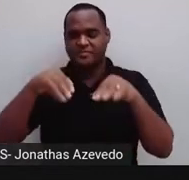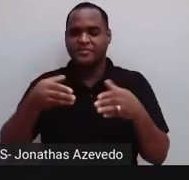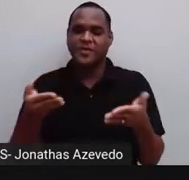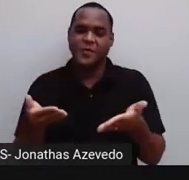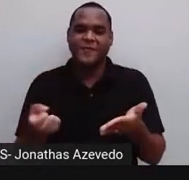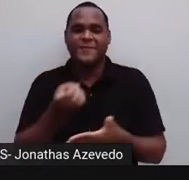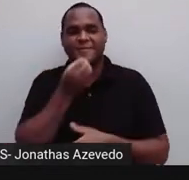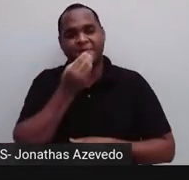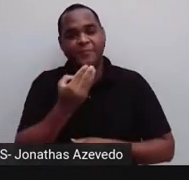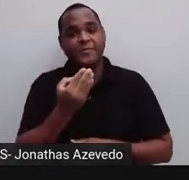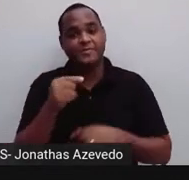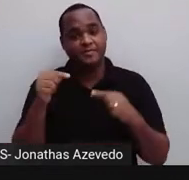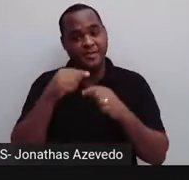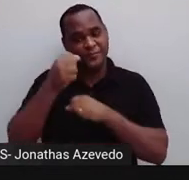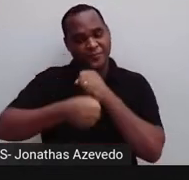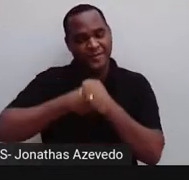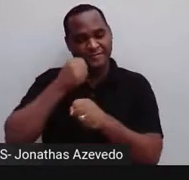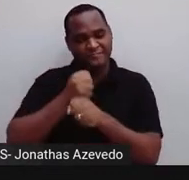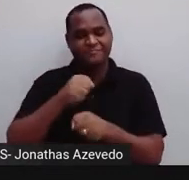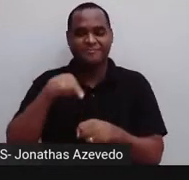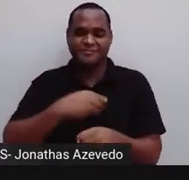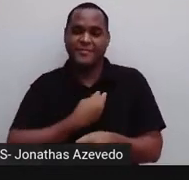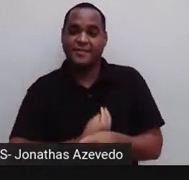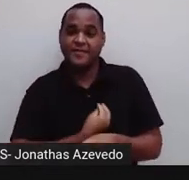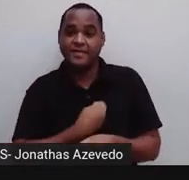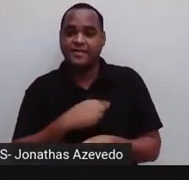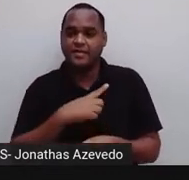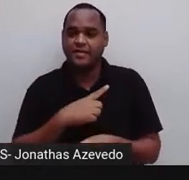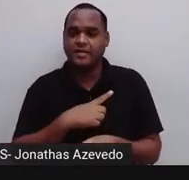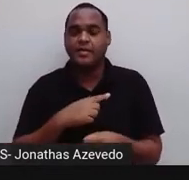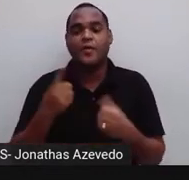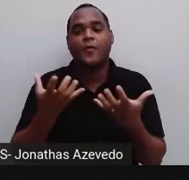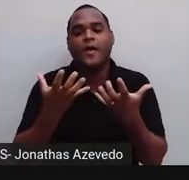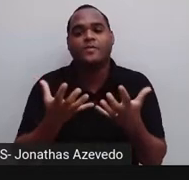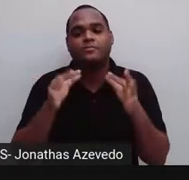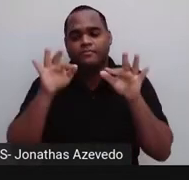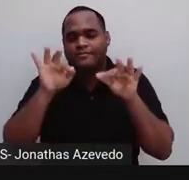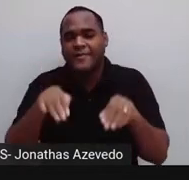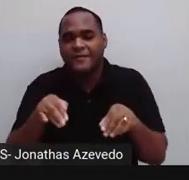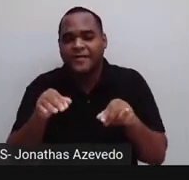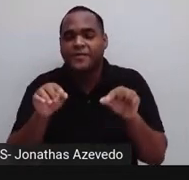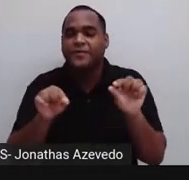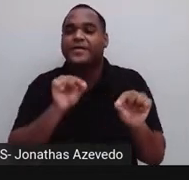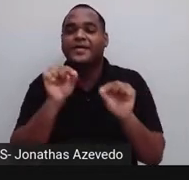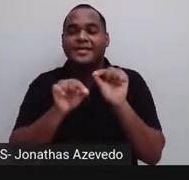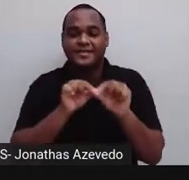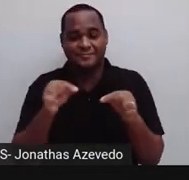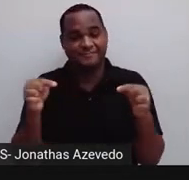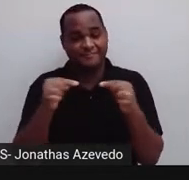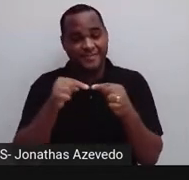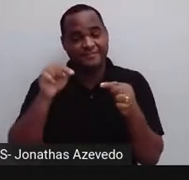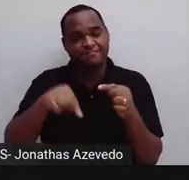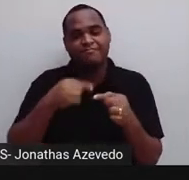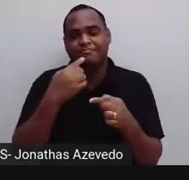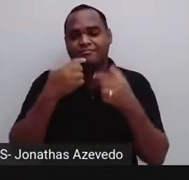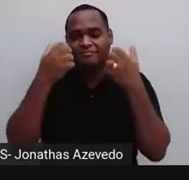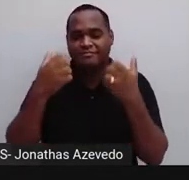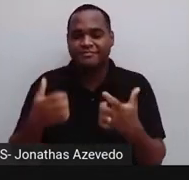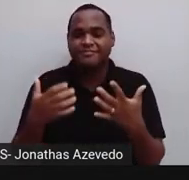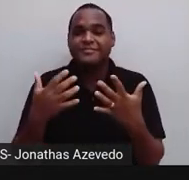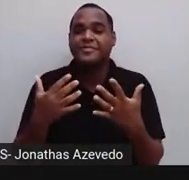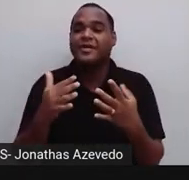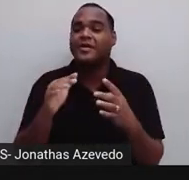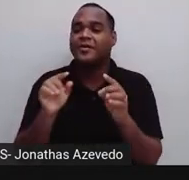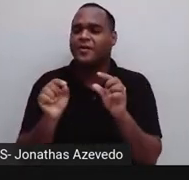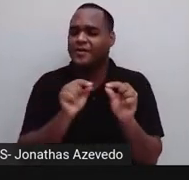desse ano letivo, tá bom? Eu quero finalizar essa nossa jornada, né? Da forma